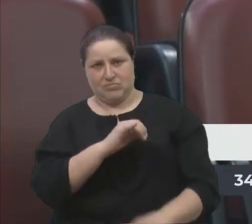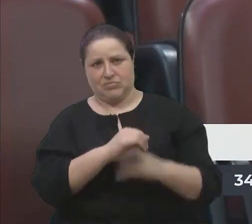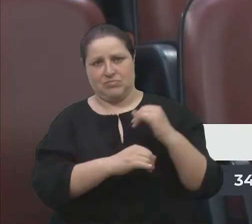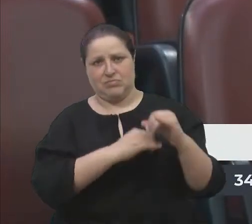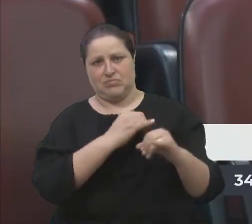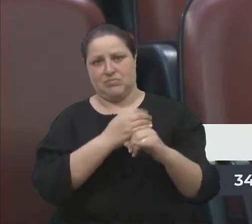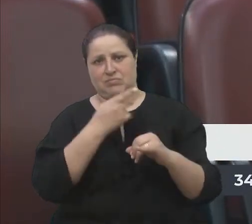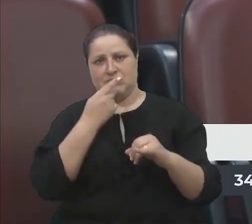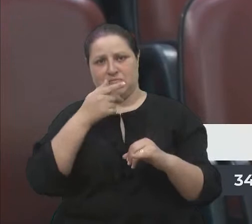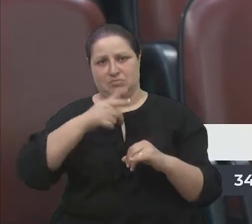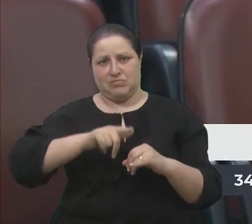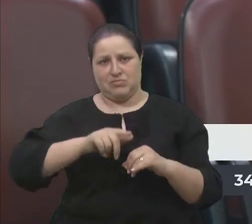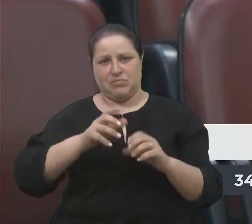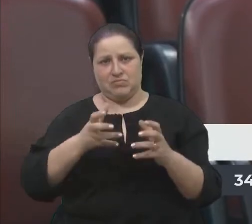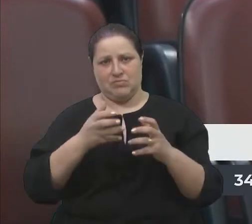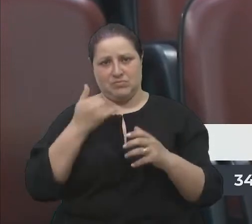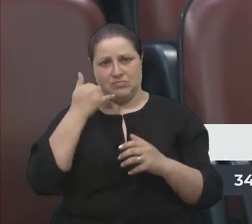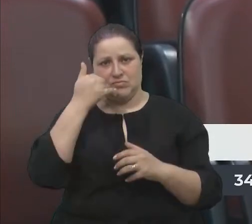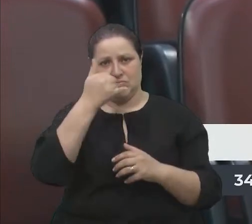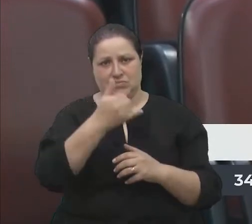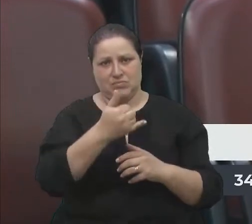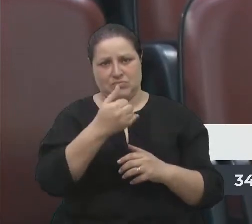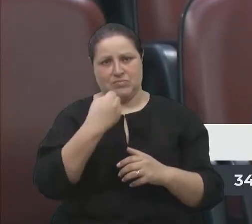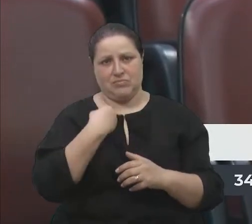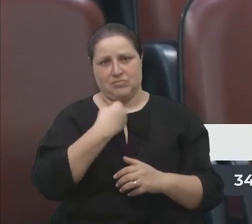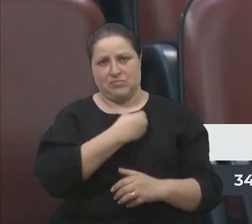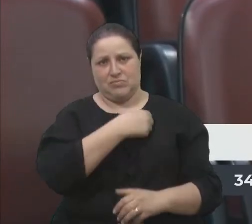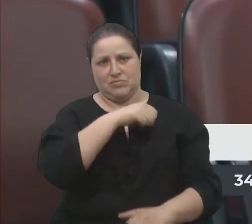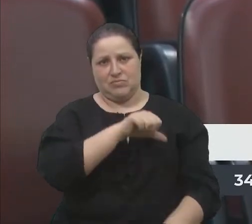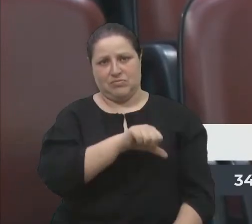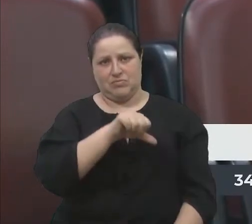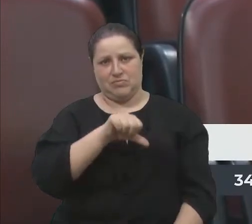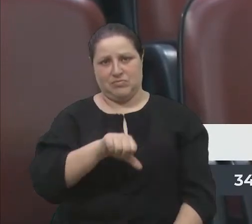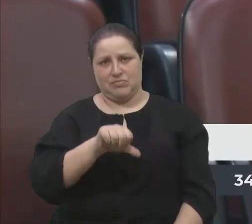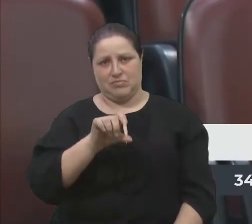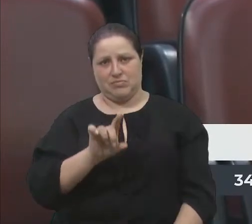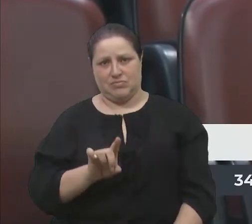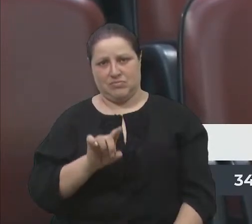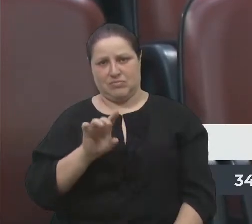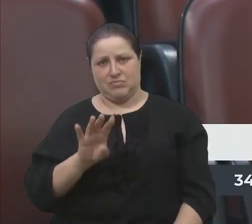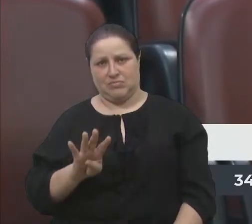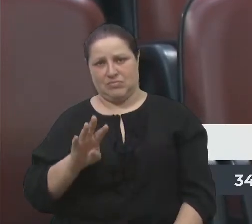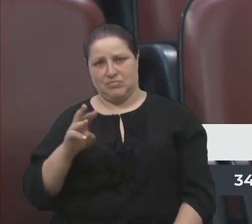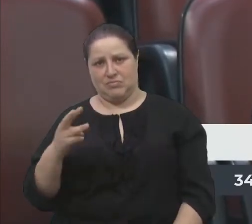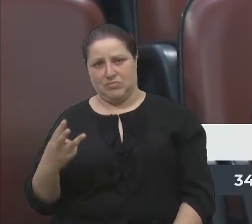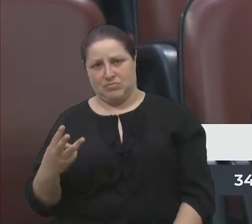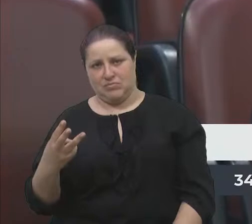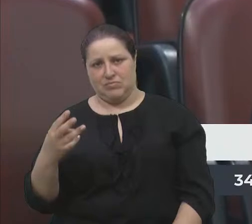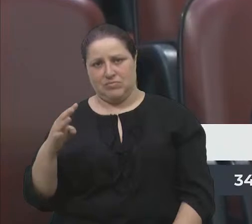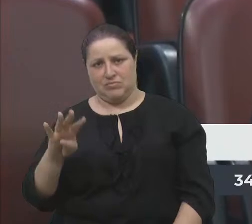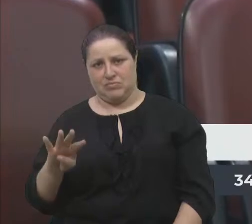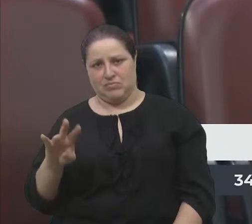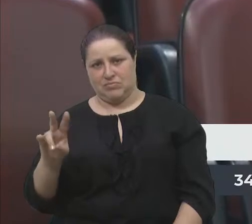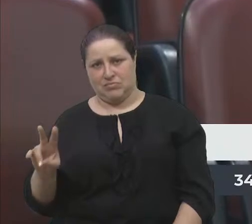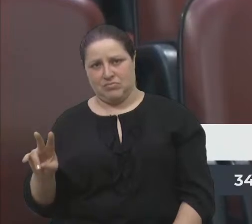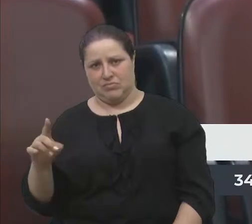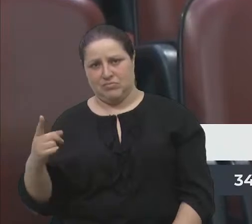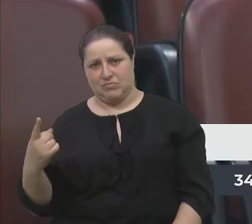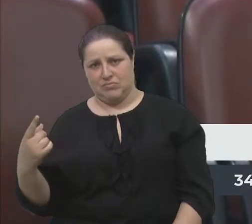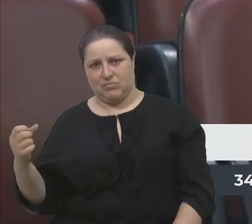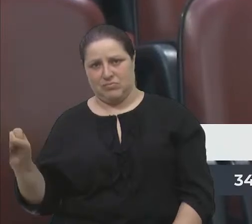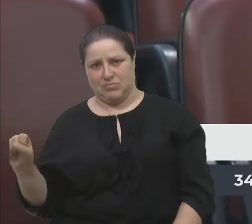você que quiser ligar. Você pode ligar 991-4342-18,